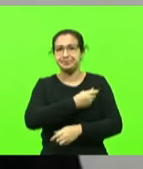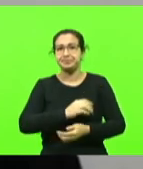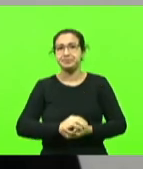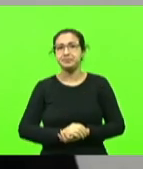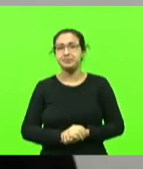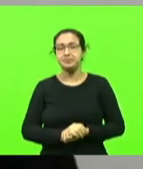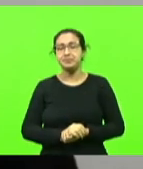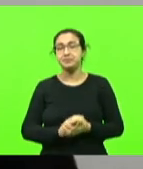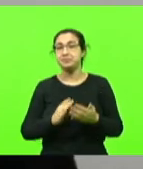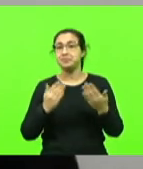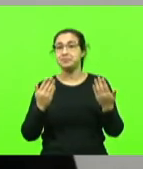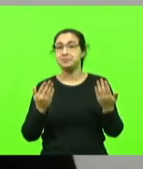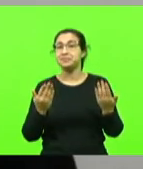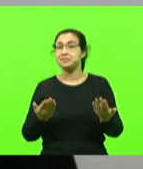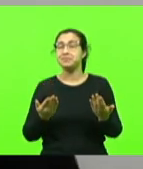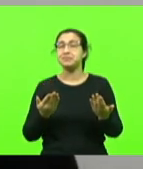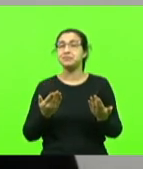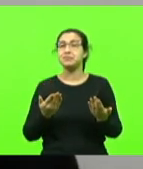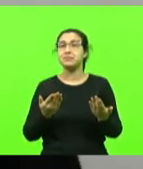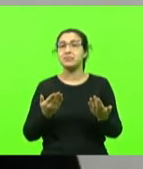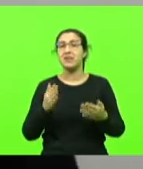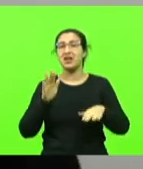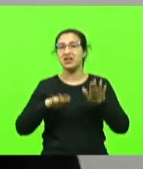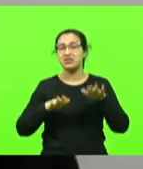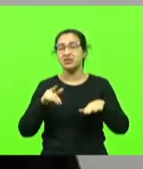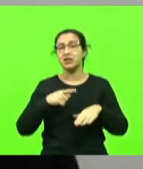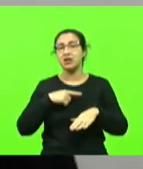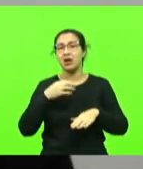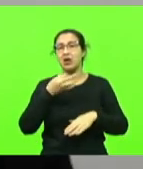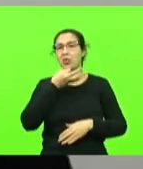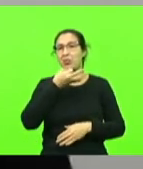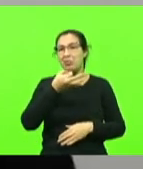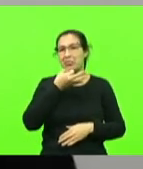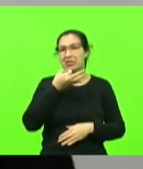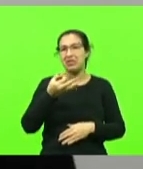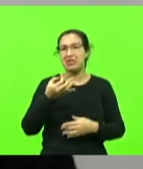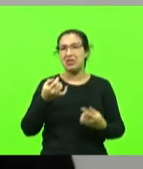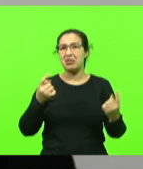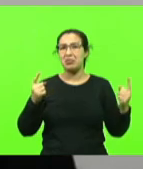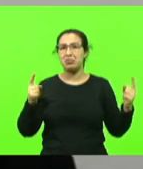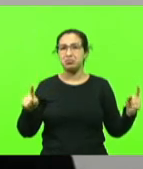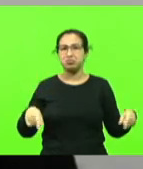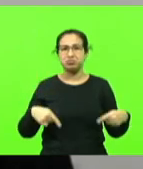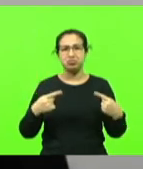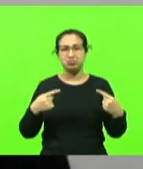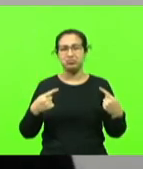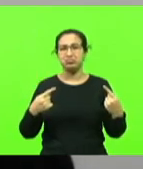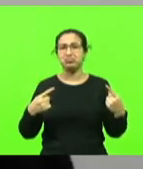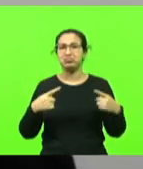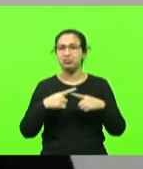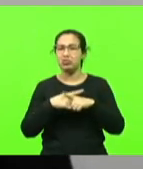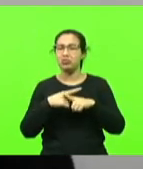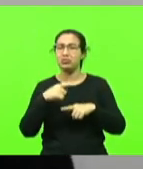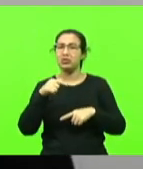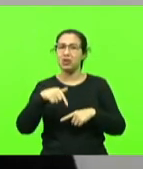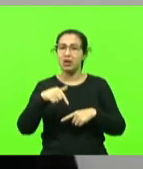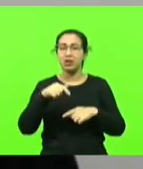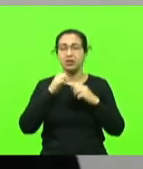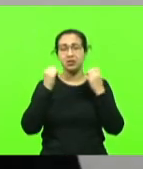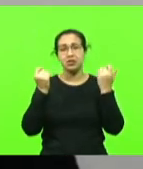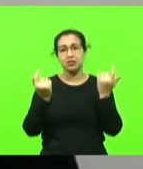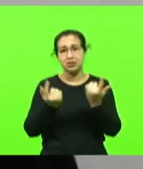Então, embora opiniões contrárias, manifestadas, inclusive, aqui nesta Assembleia, nós não podemos